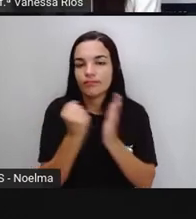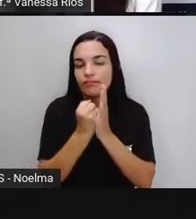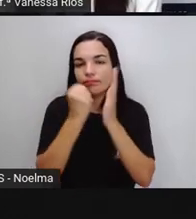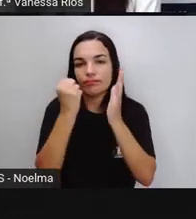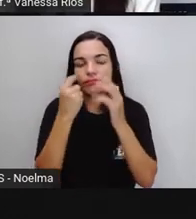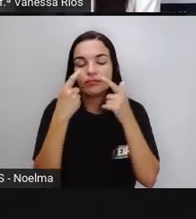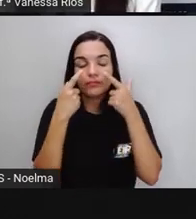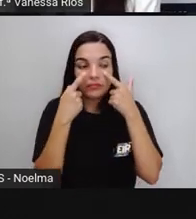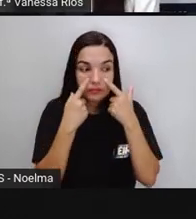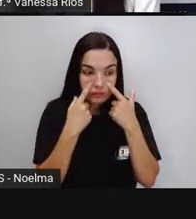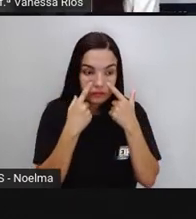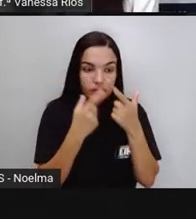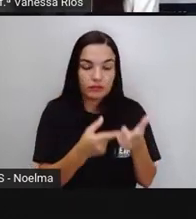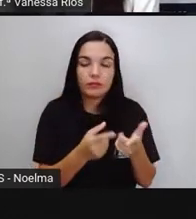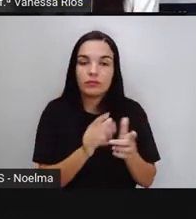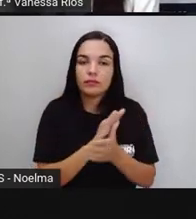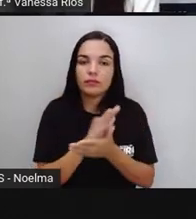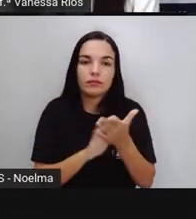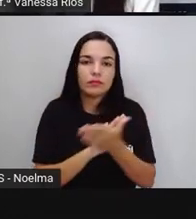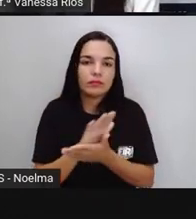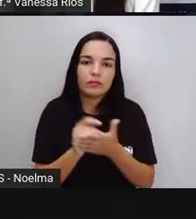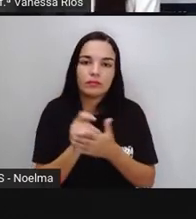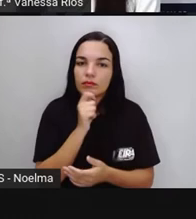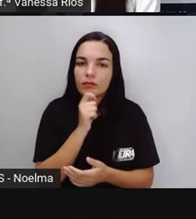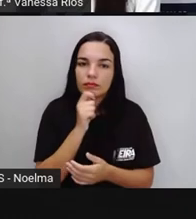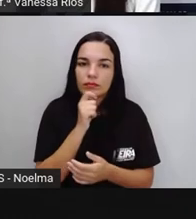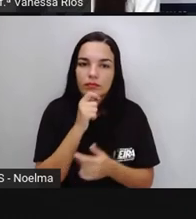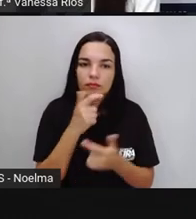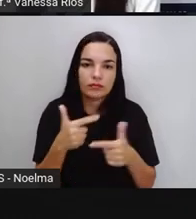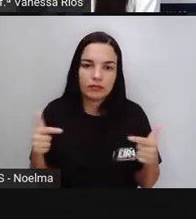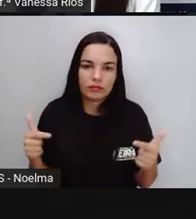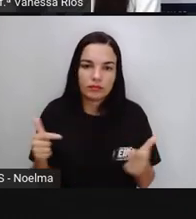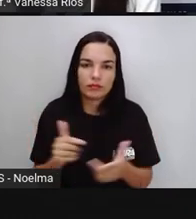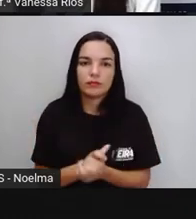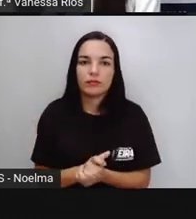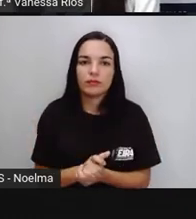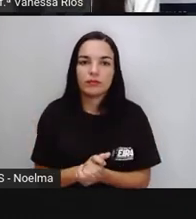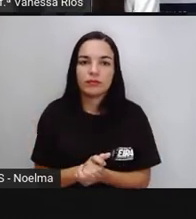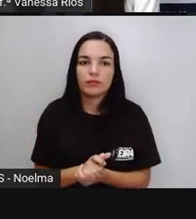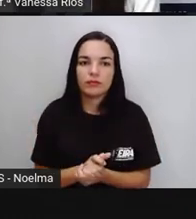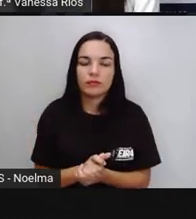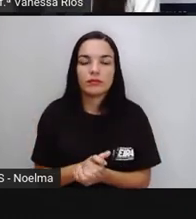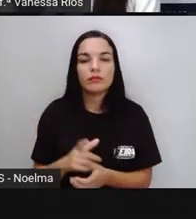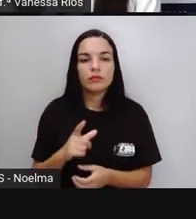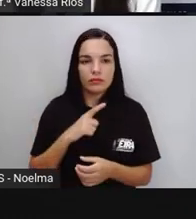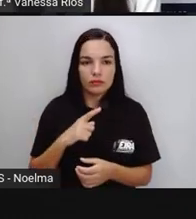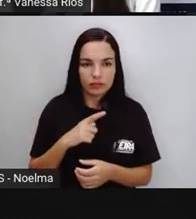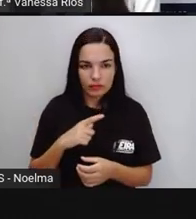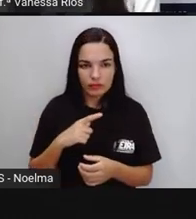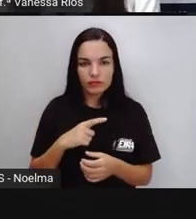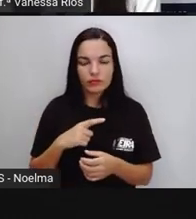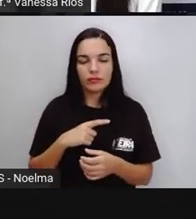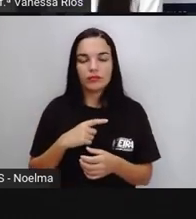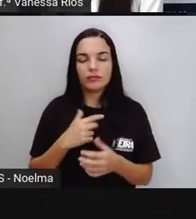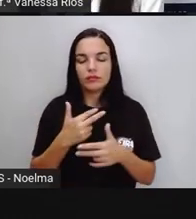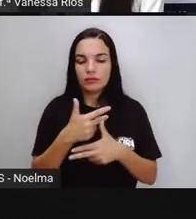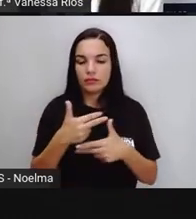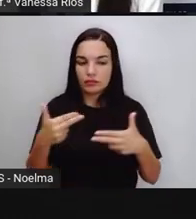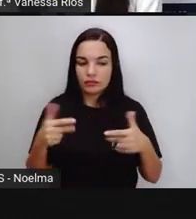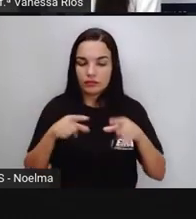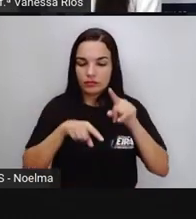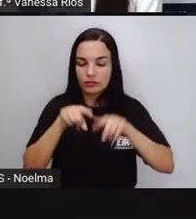reconhecidos como patrimônio cultural, como patrimônio histórico. Existem bens materiais e